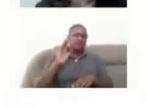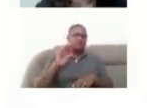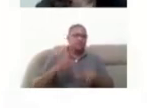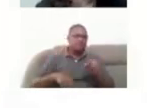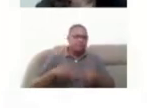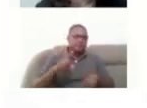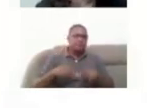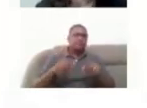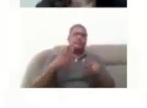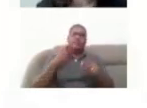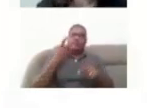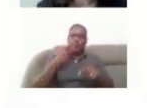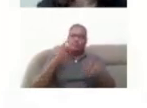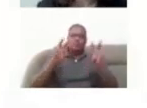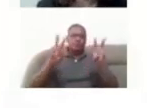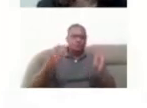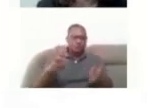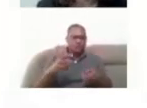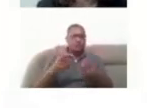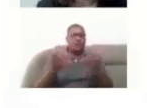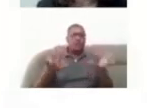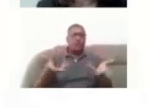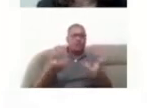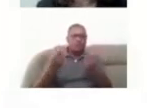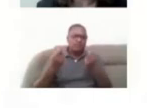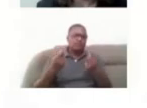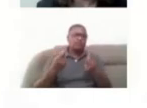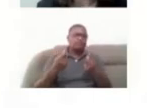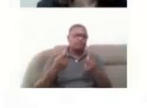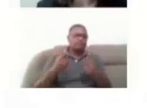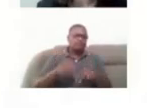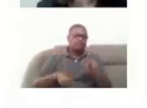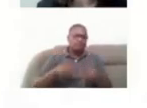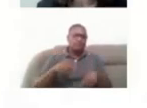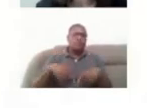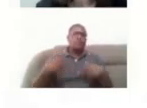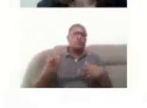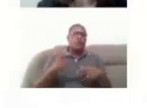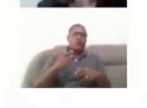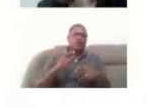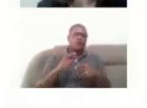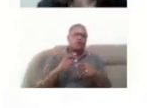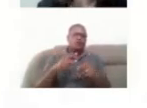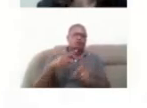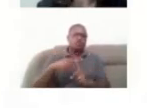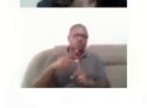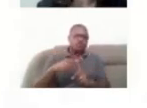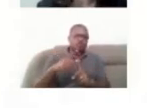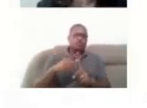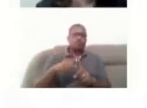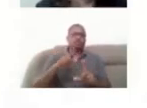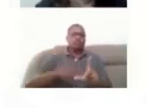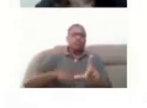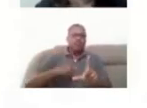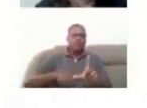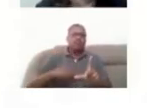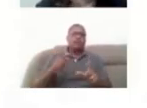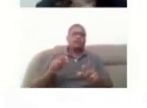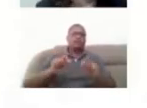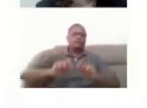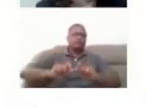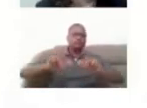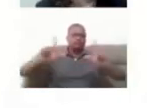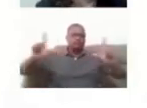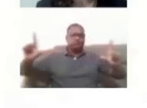essa qualidade do material, que falam do tipo de letra, do tamanho, do layout dos slides,